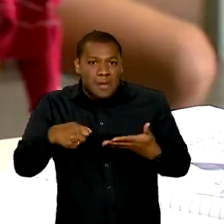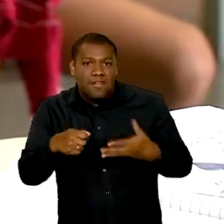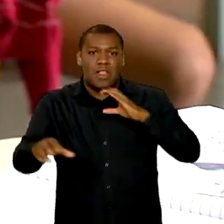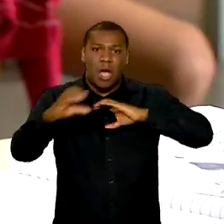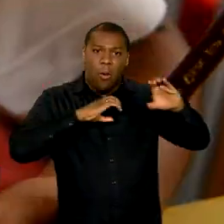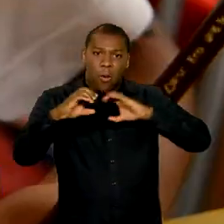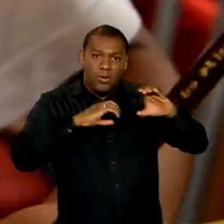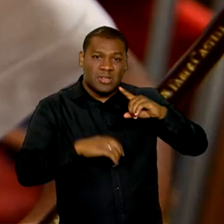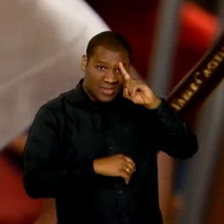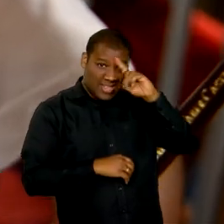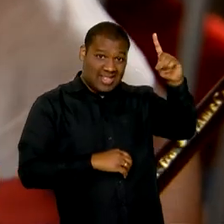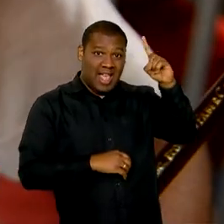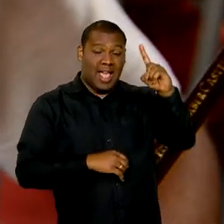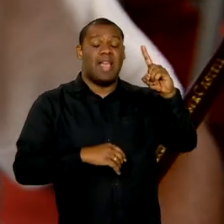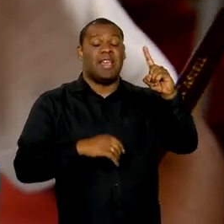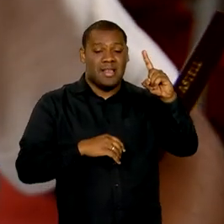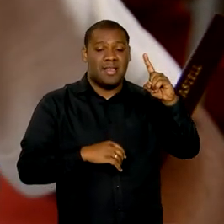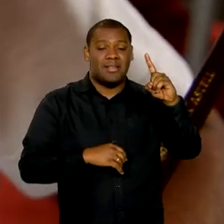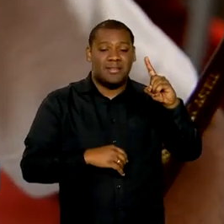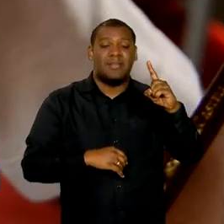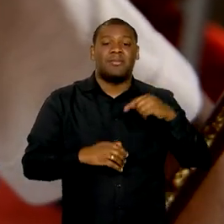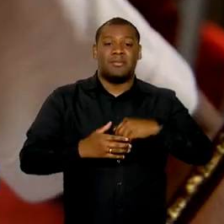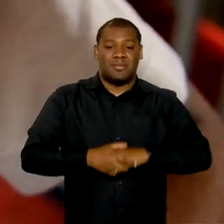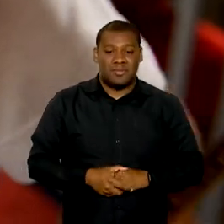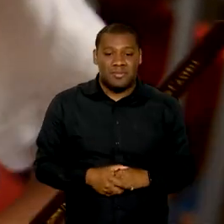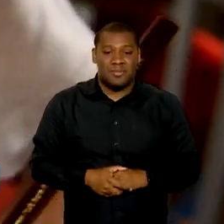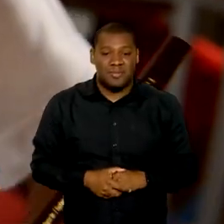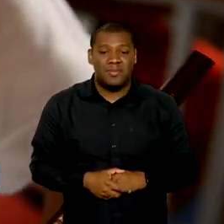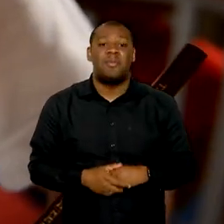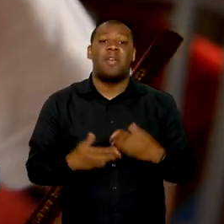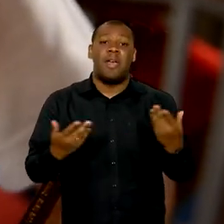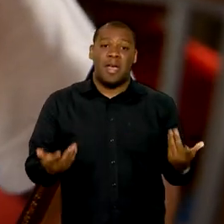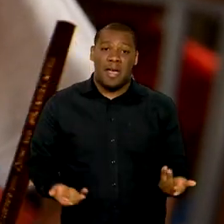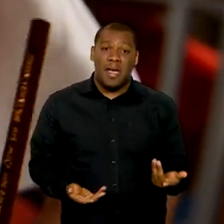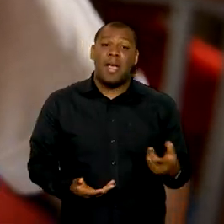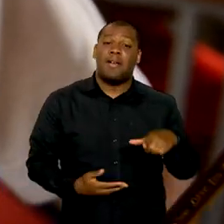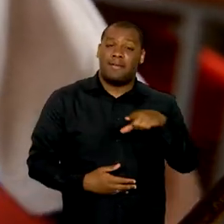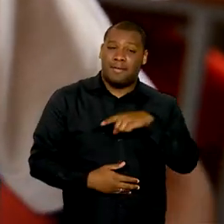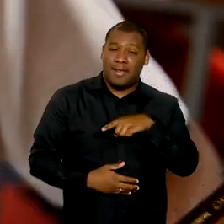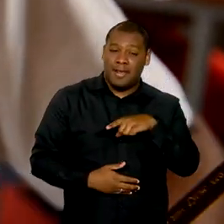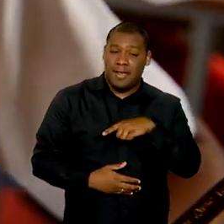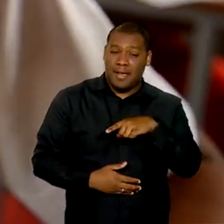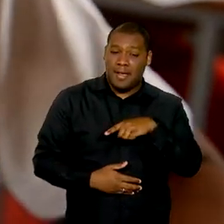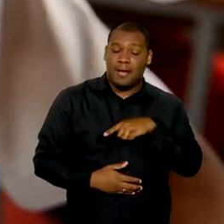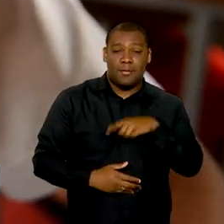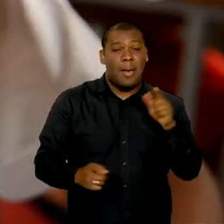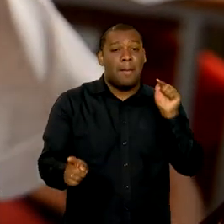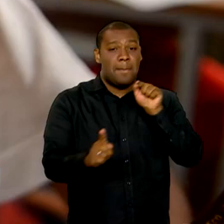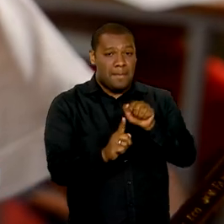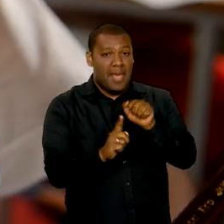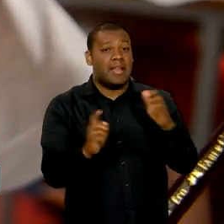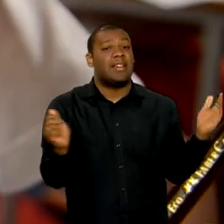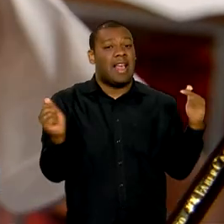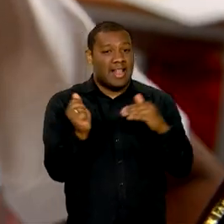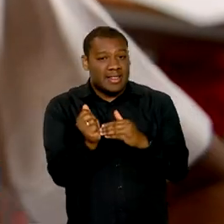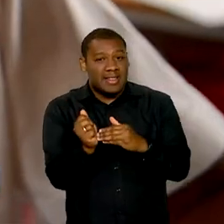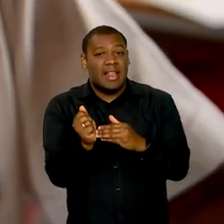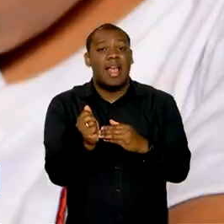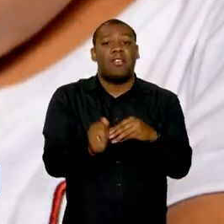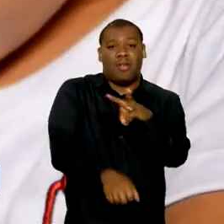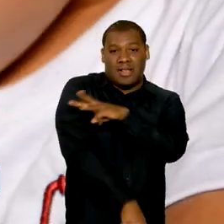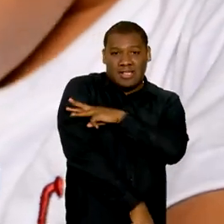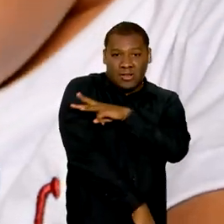as ideias e os pensamentos. O ideal é que ocorra até o terceiro ano do ensino fundamental, quando os